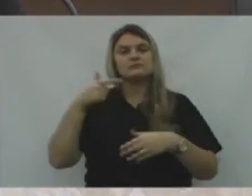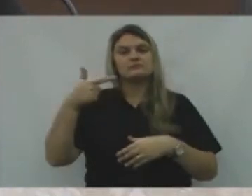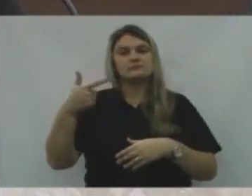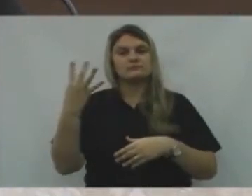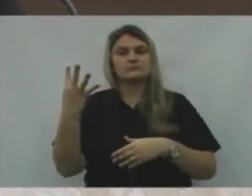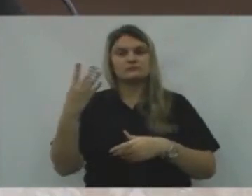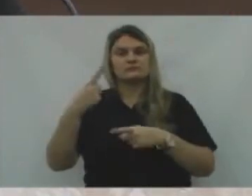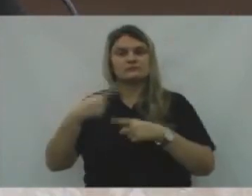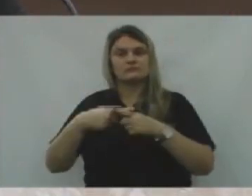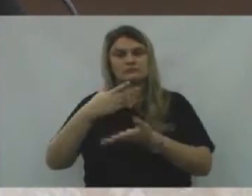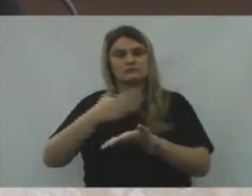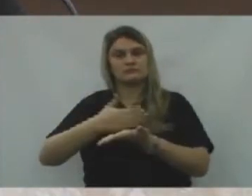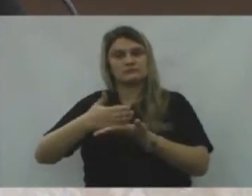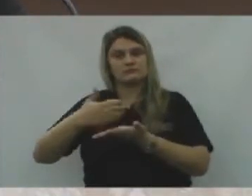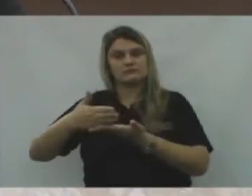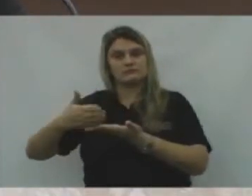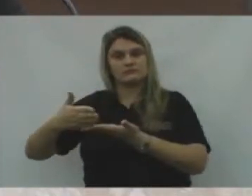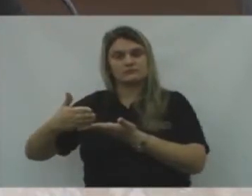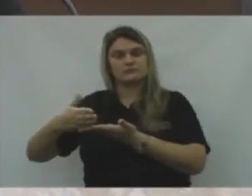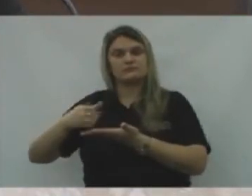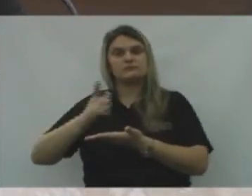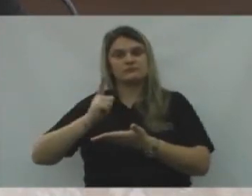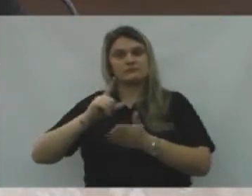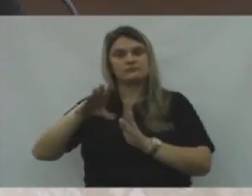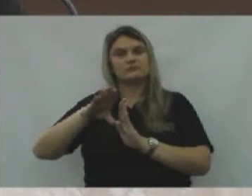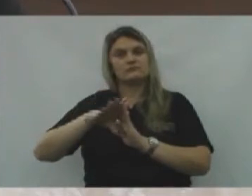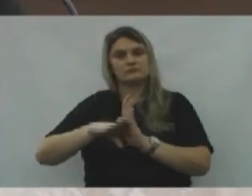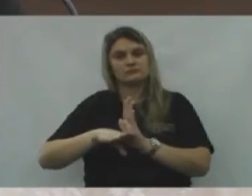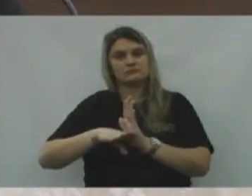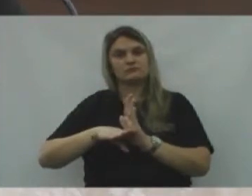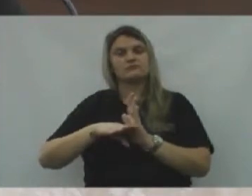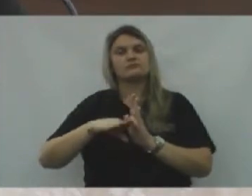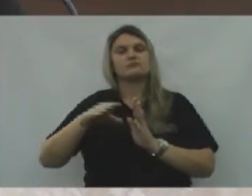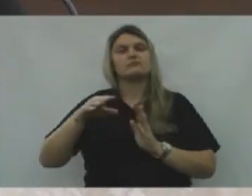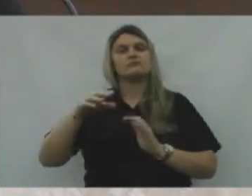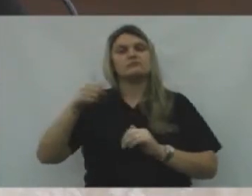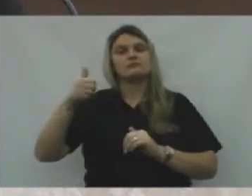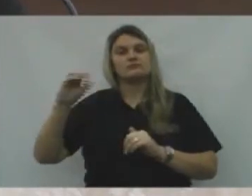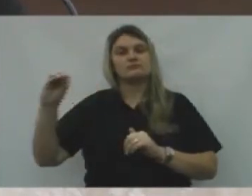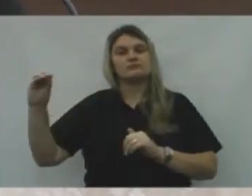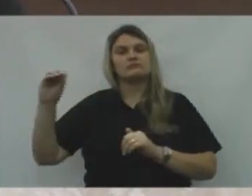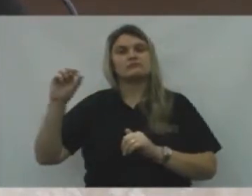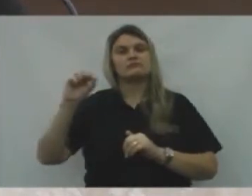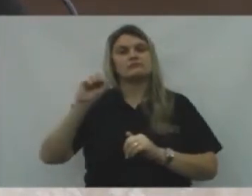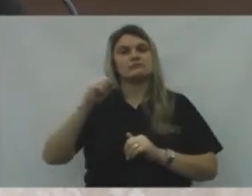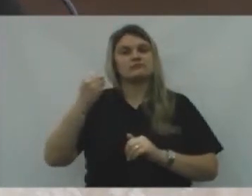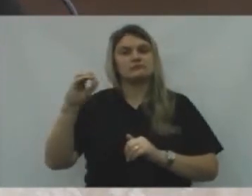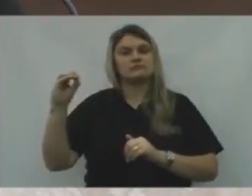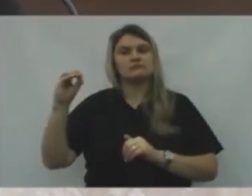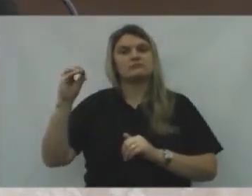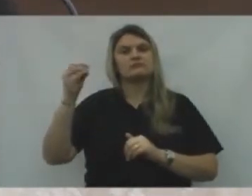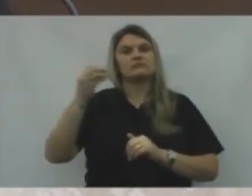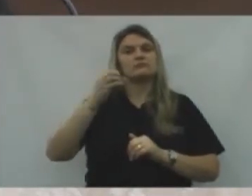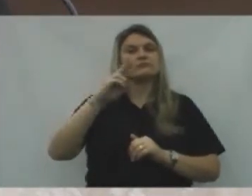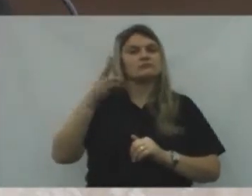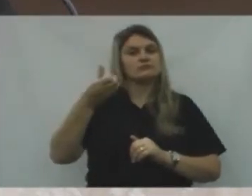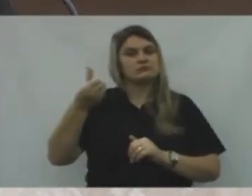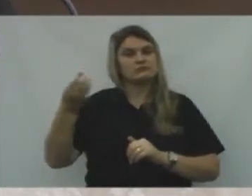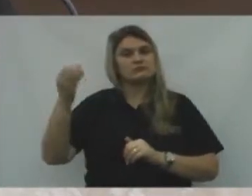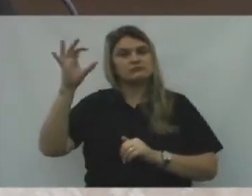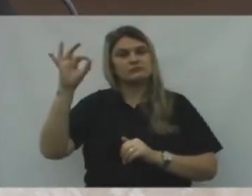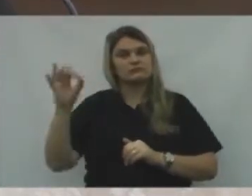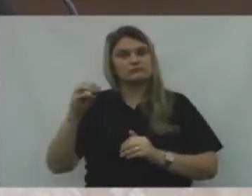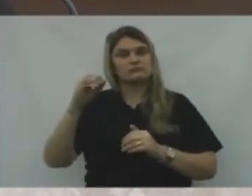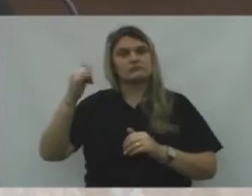24 parcelas, Ambas elas Com reduções De 100, 80 e 60% Dos